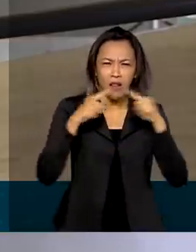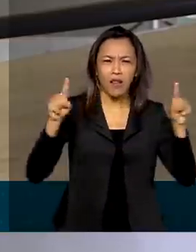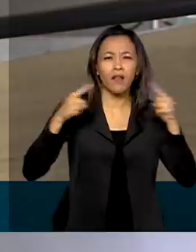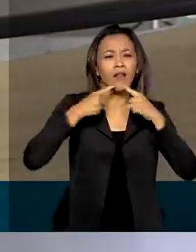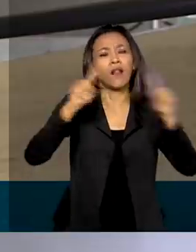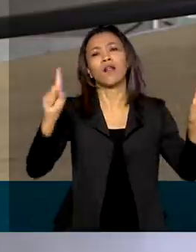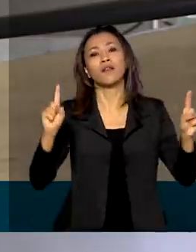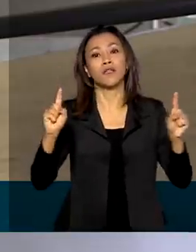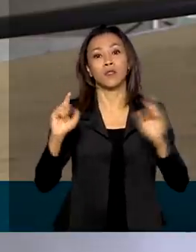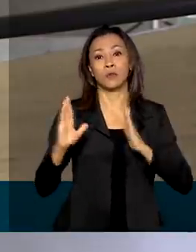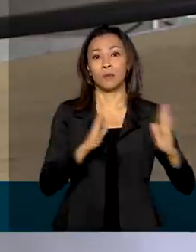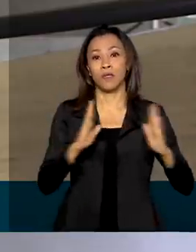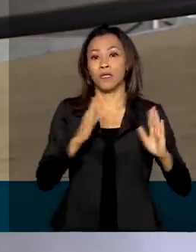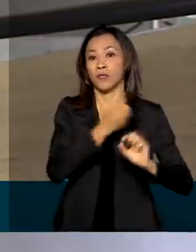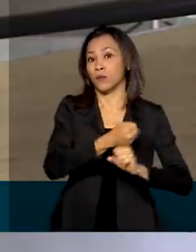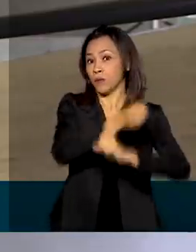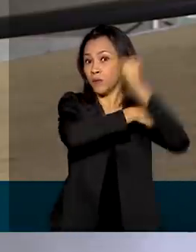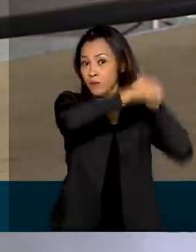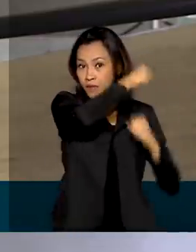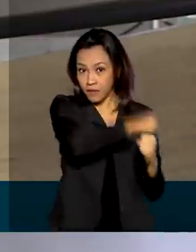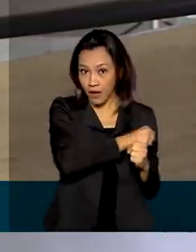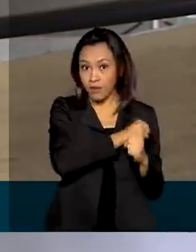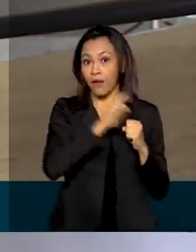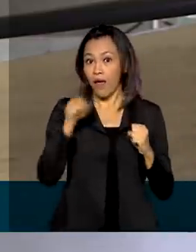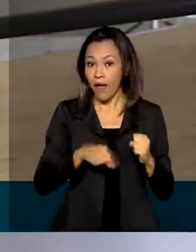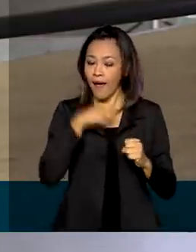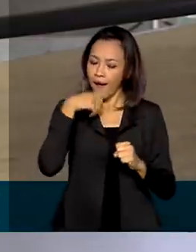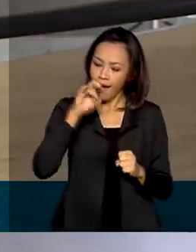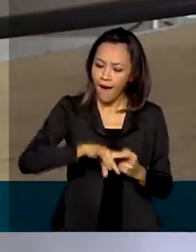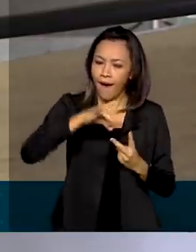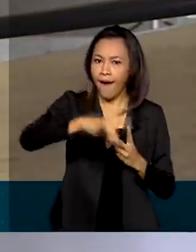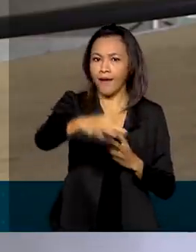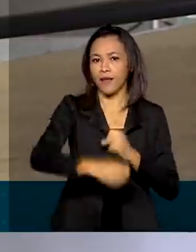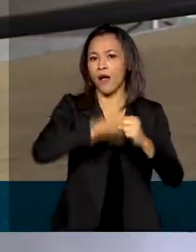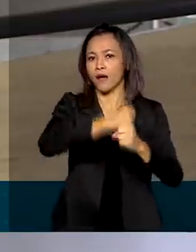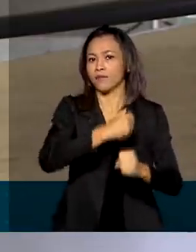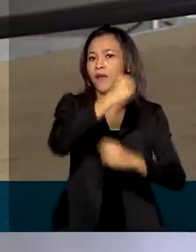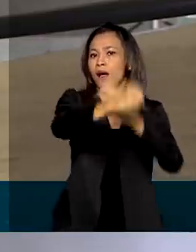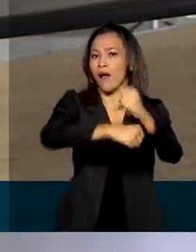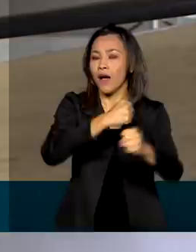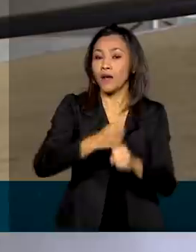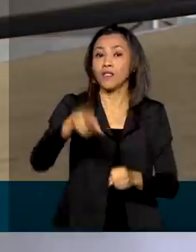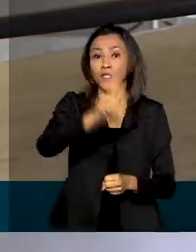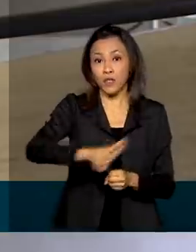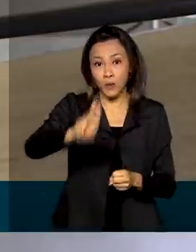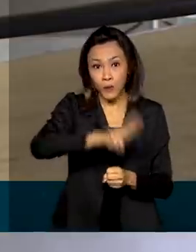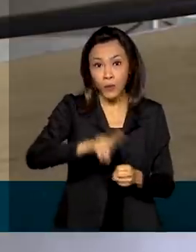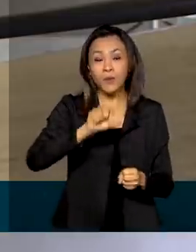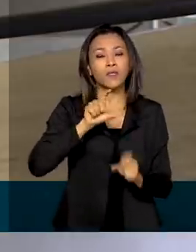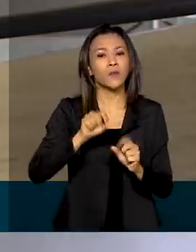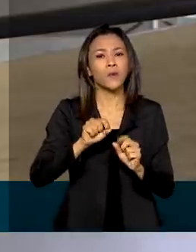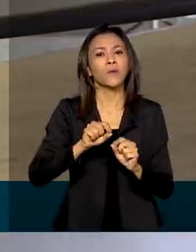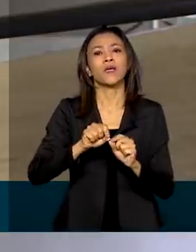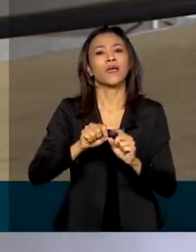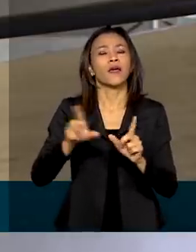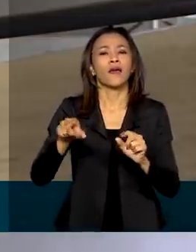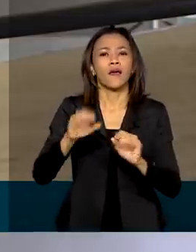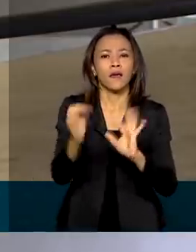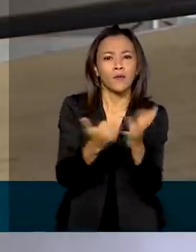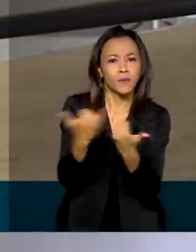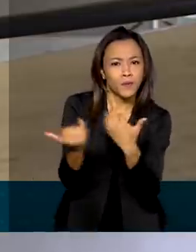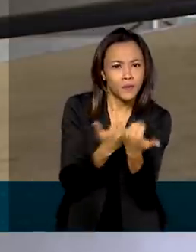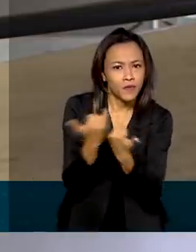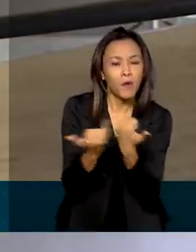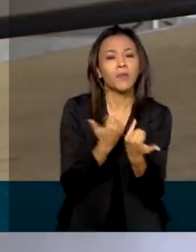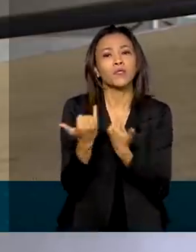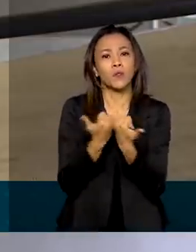consumo de 2020. Esse boletim é anual e usa como base dados do Sistema Nacional de Informações da Defesa do Consumidor